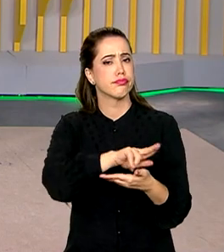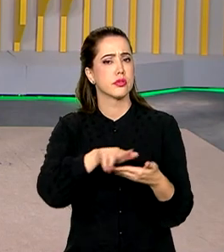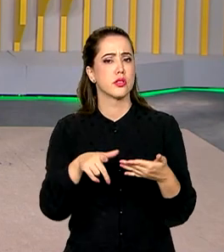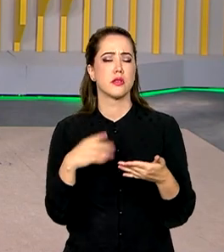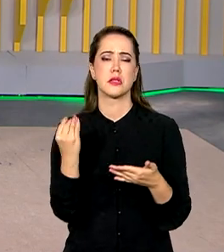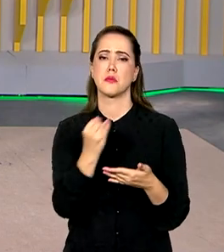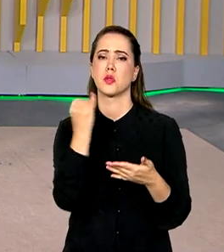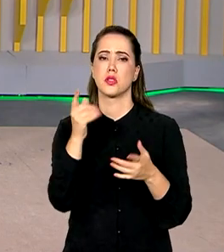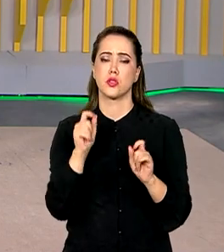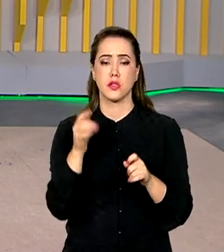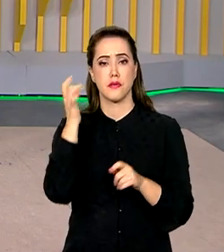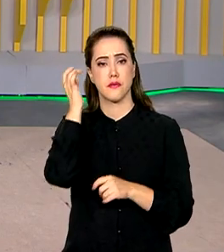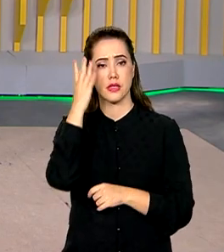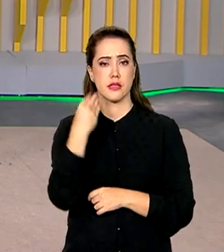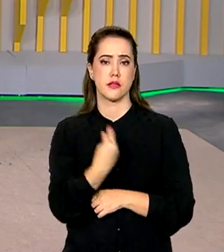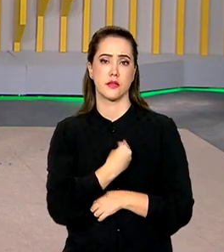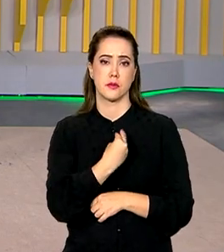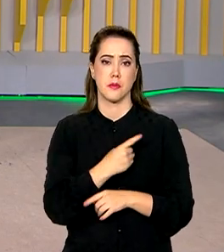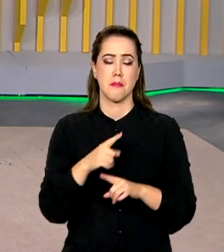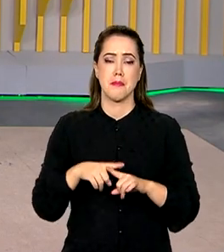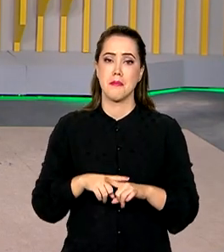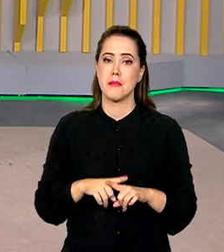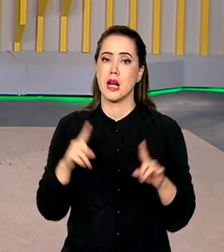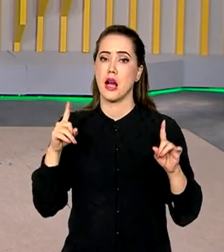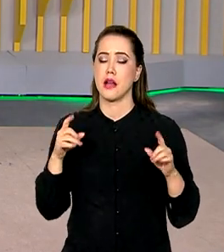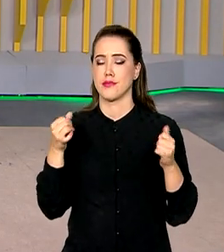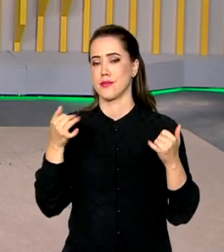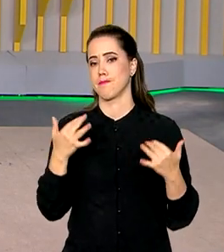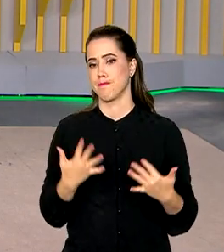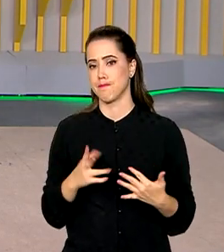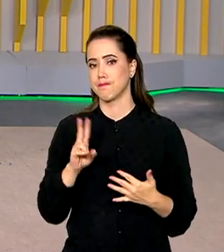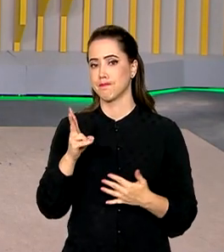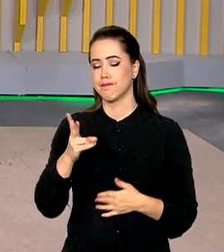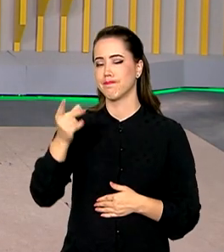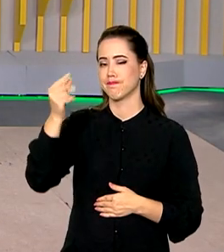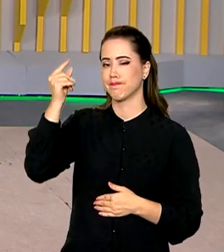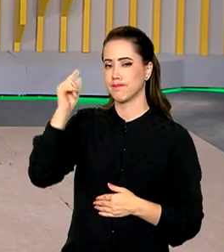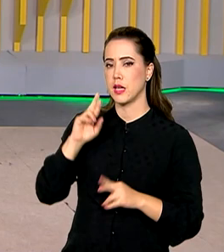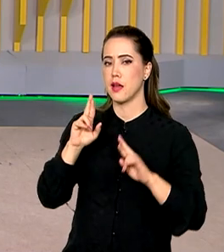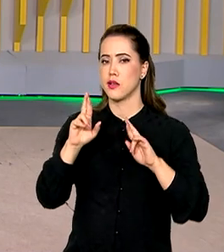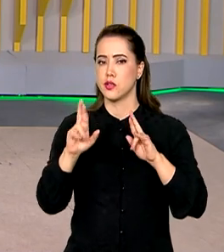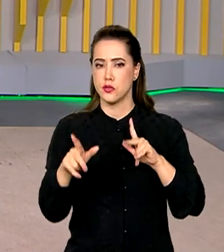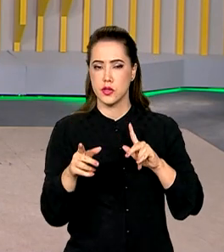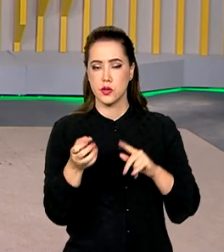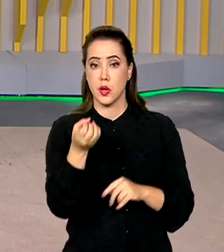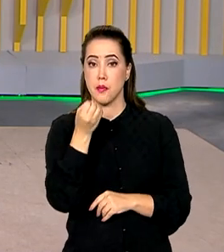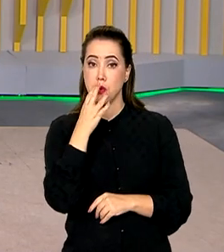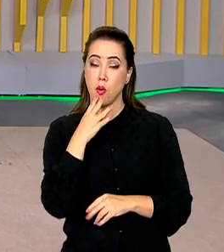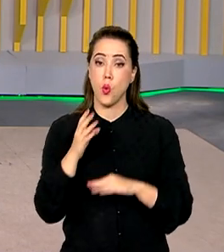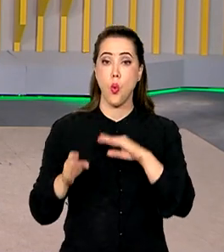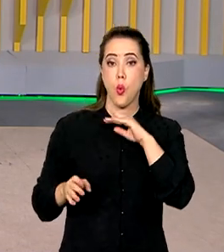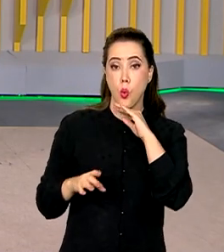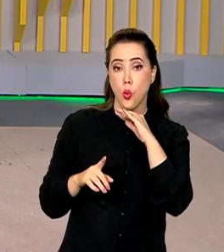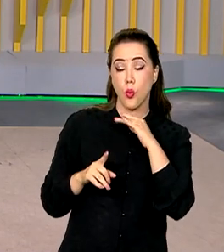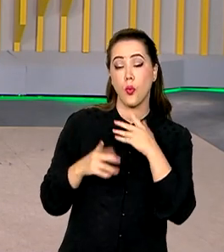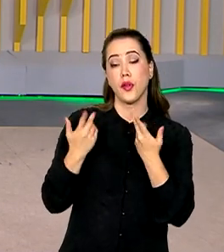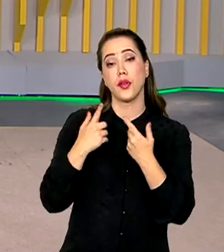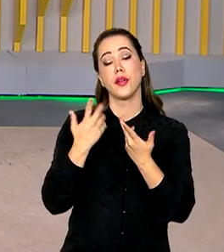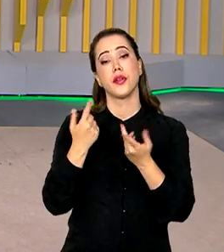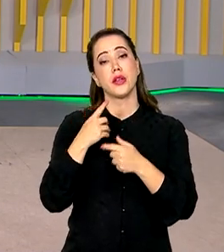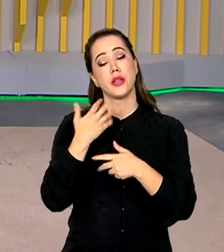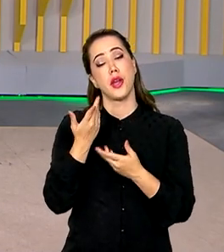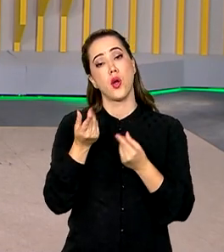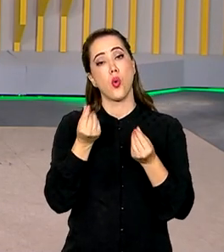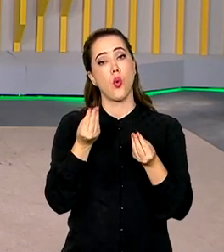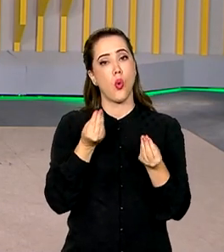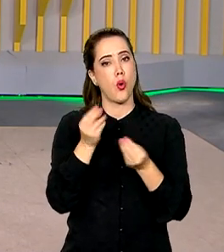valiosas que facilitam muito a nossa vida. Mas, como diz o ditado, a diferença entre o que faz bem e o que faz mal é a